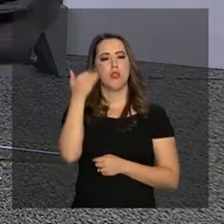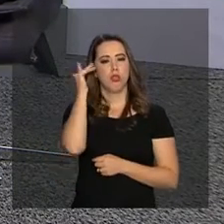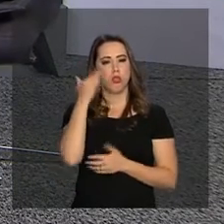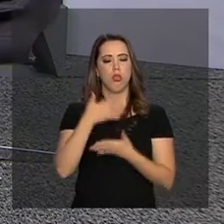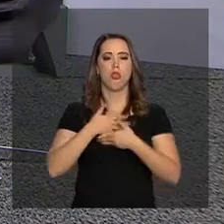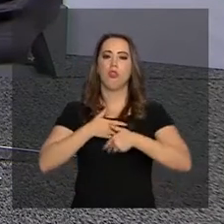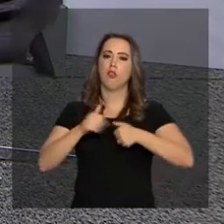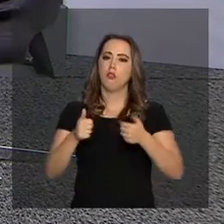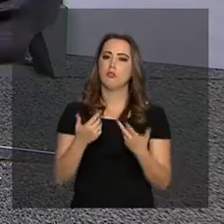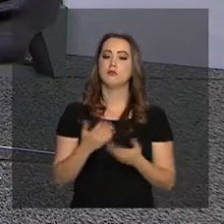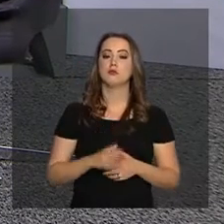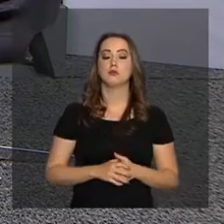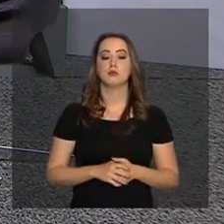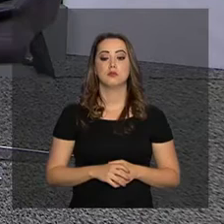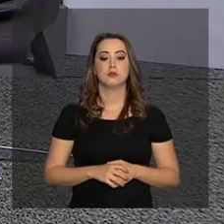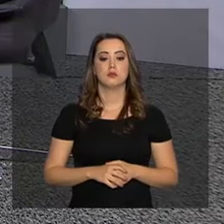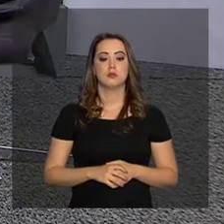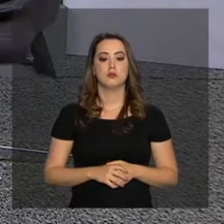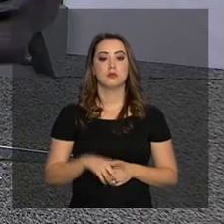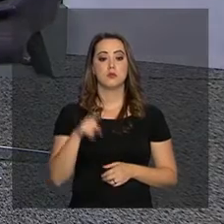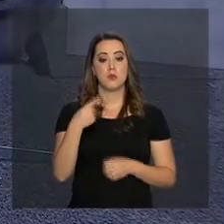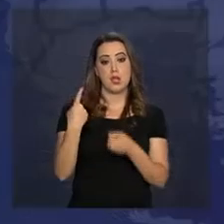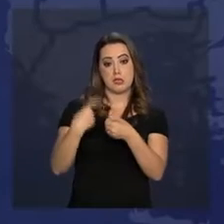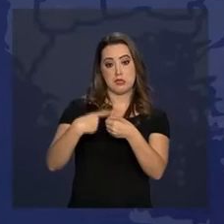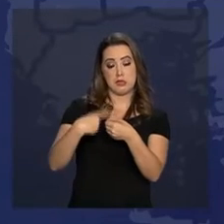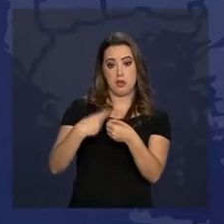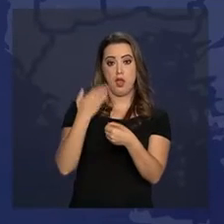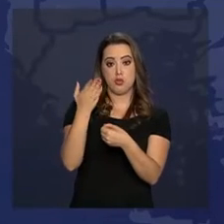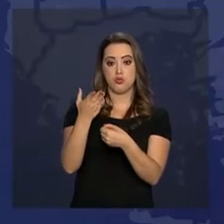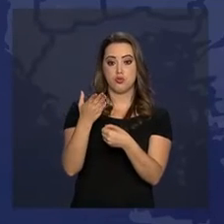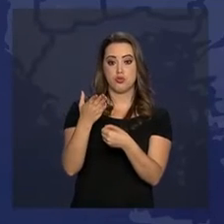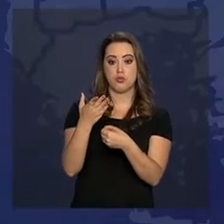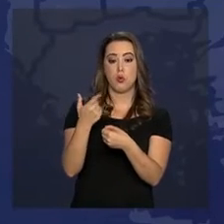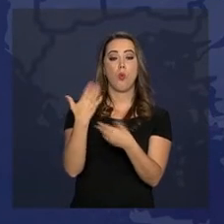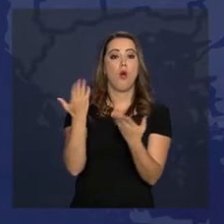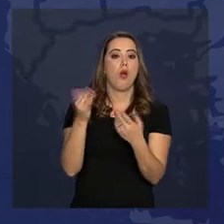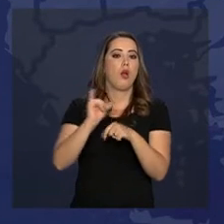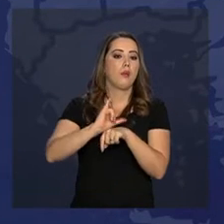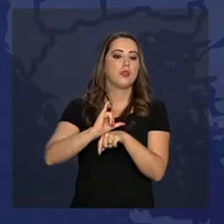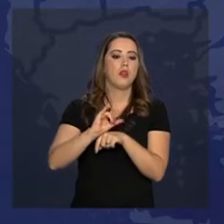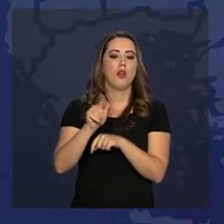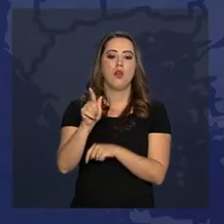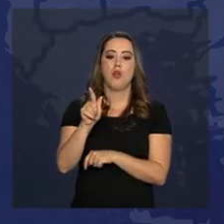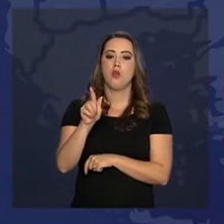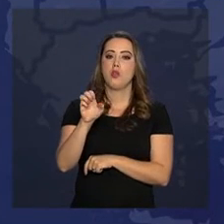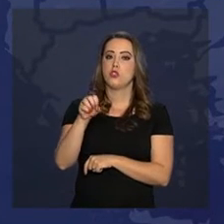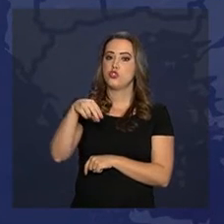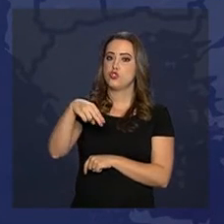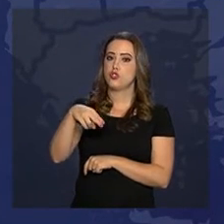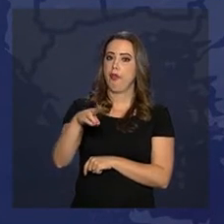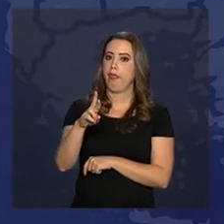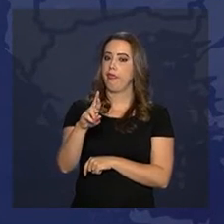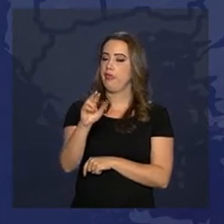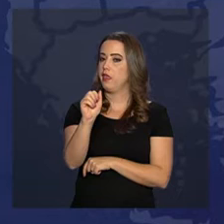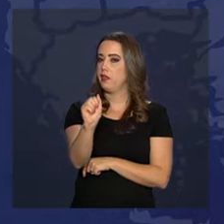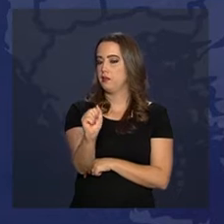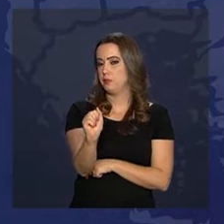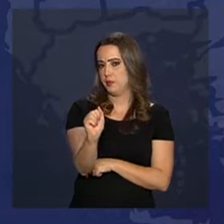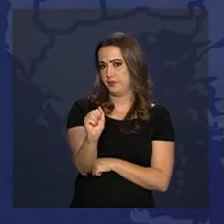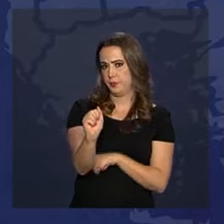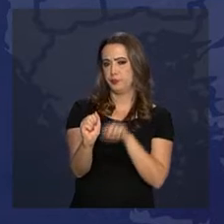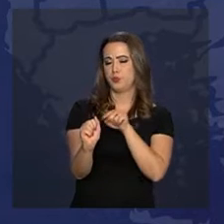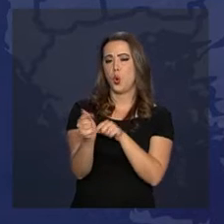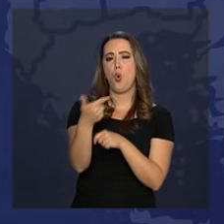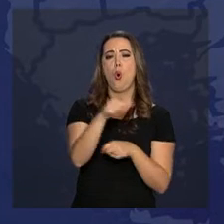localizarem. A sede é na Genebra, uma outra cidade da Suíça, e o Fórum foi